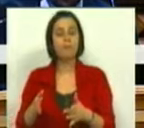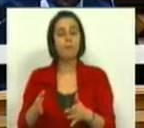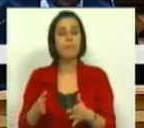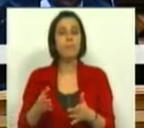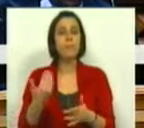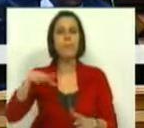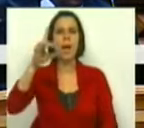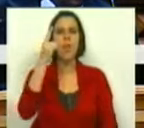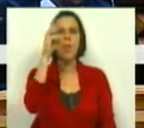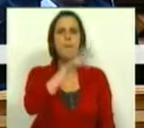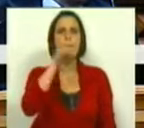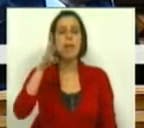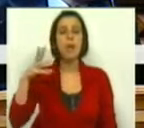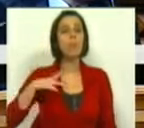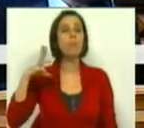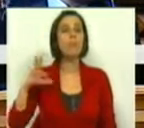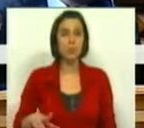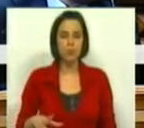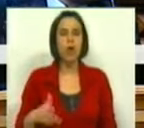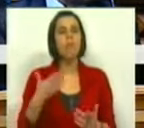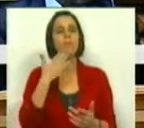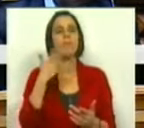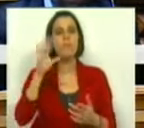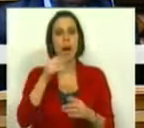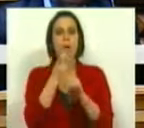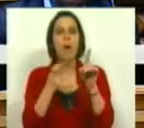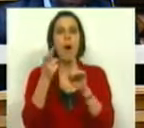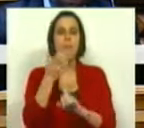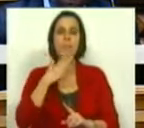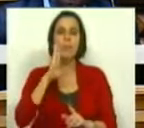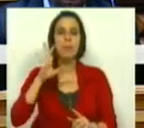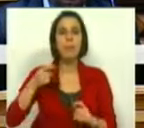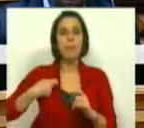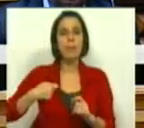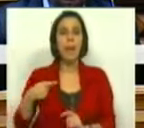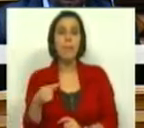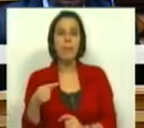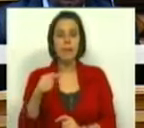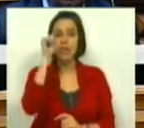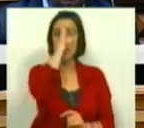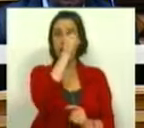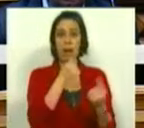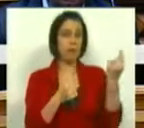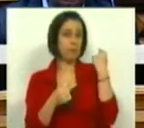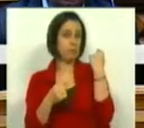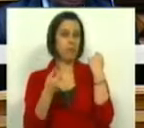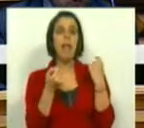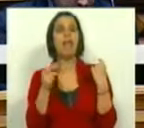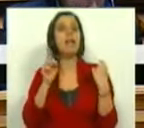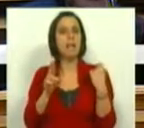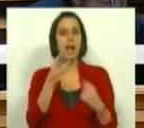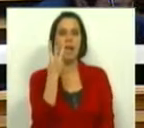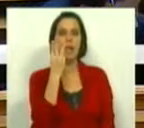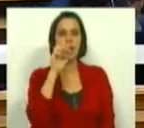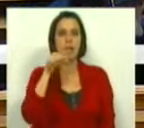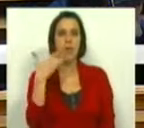com que mais de 1 milhão de portugueses usufruíssem de um aumento nas suas pensões mínimas desde janeiro, numa taxa